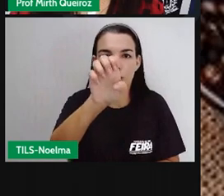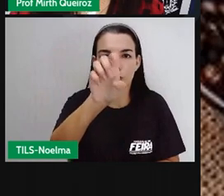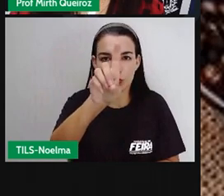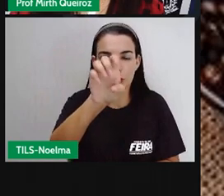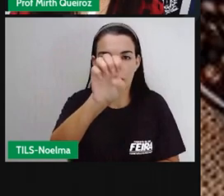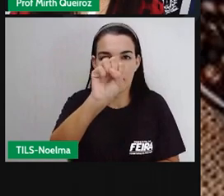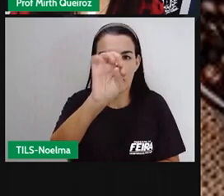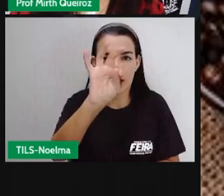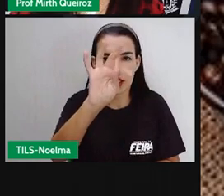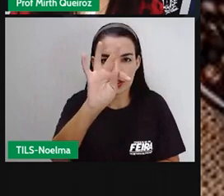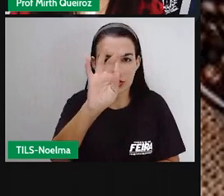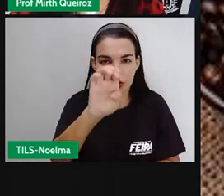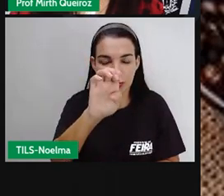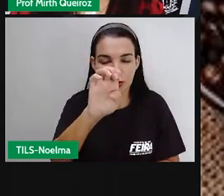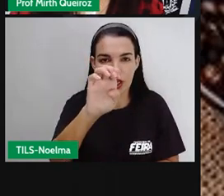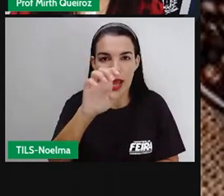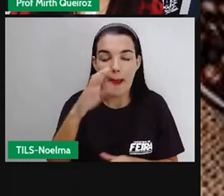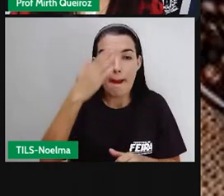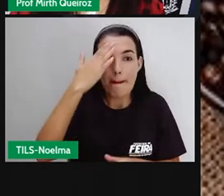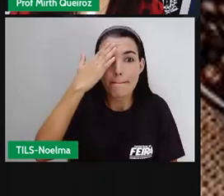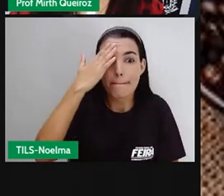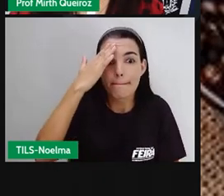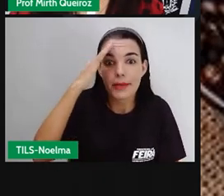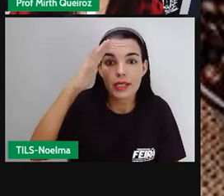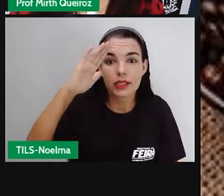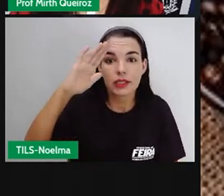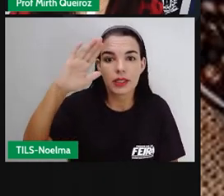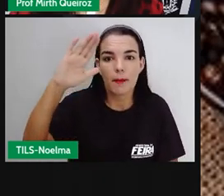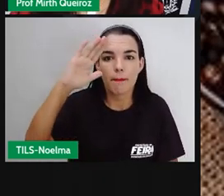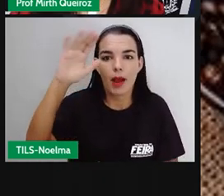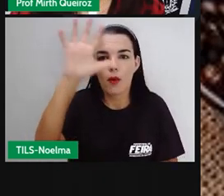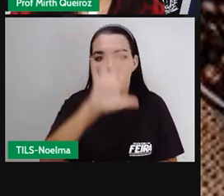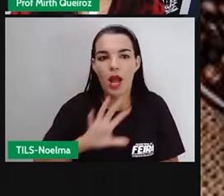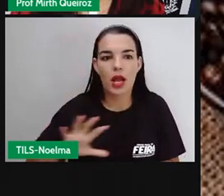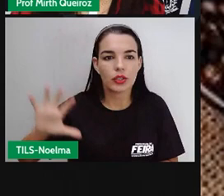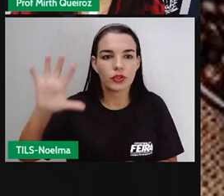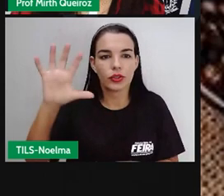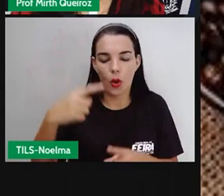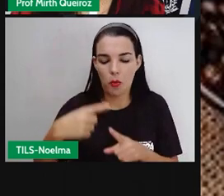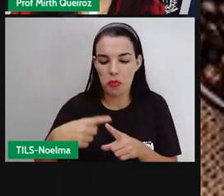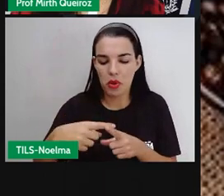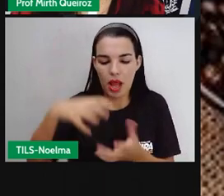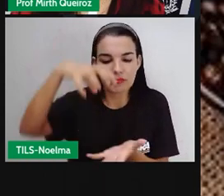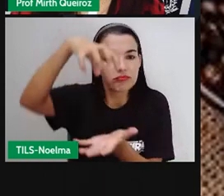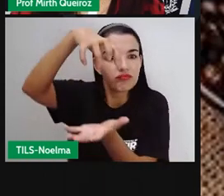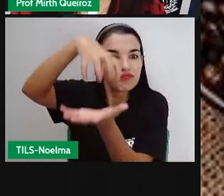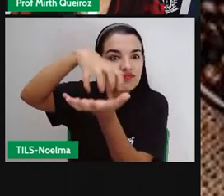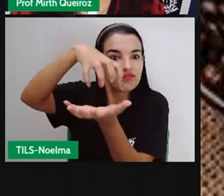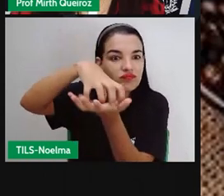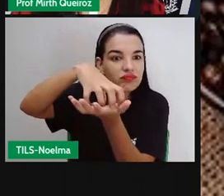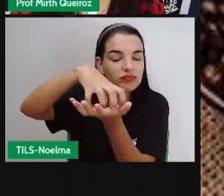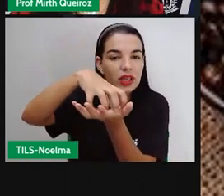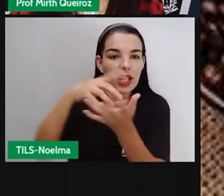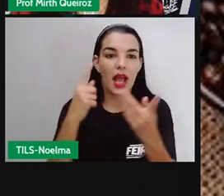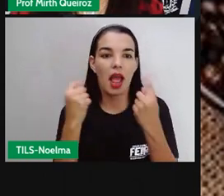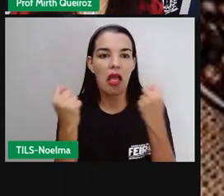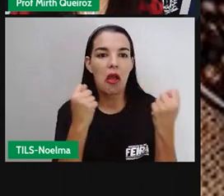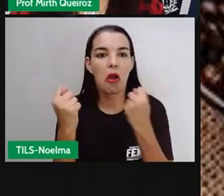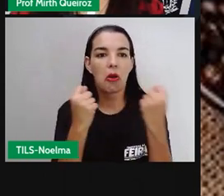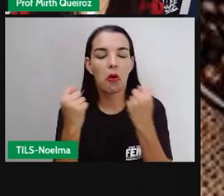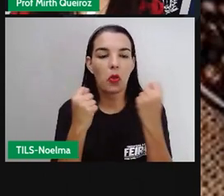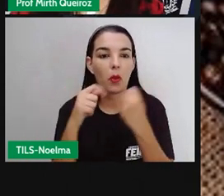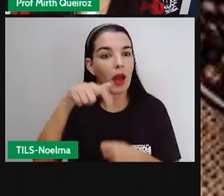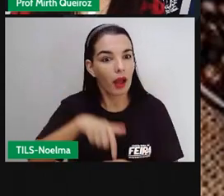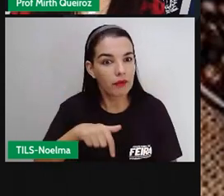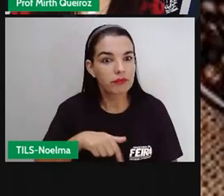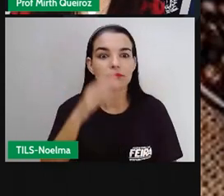com que essa região atingisse aí a categoria de centro econômico político do Brasil. Por quê, gente?